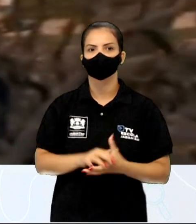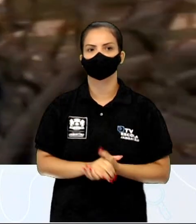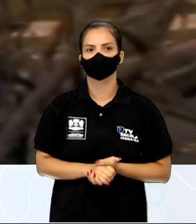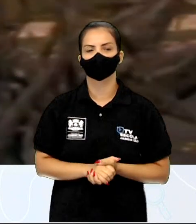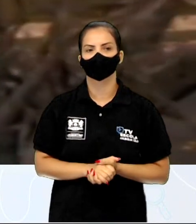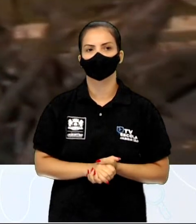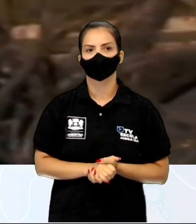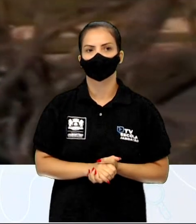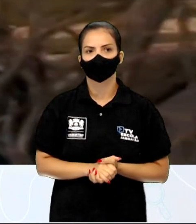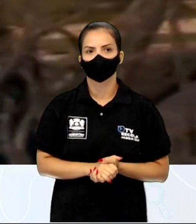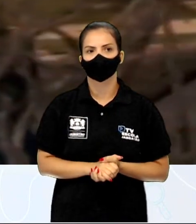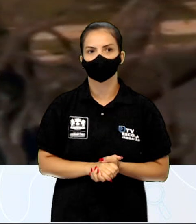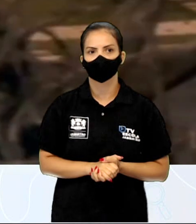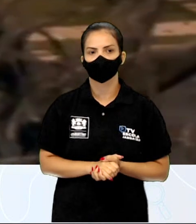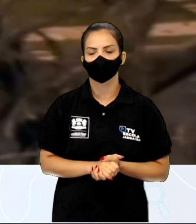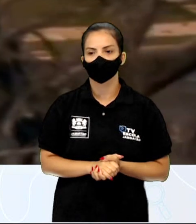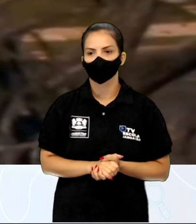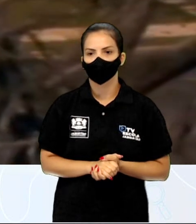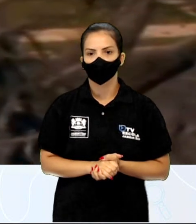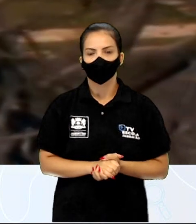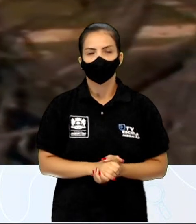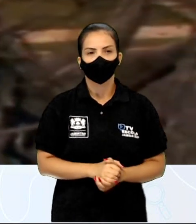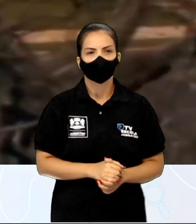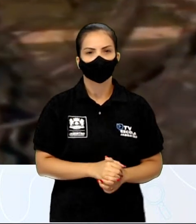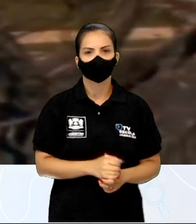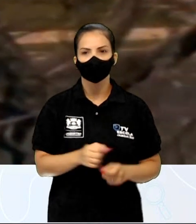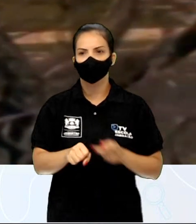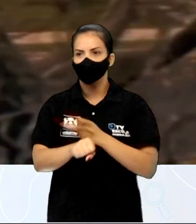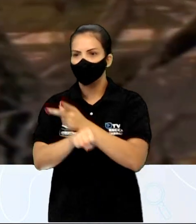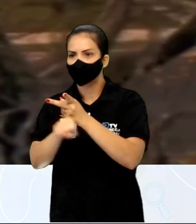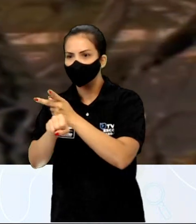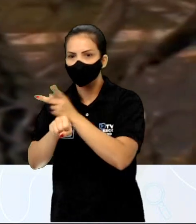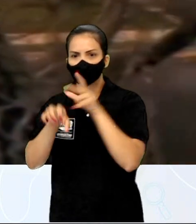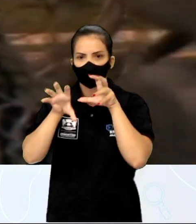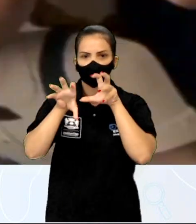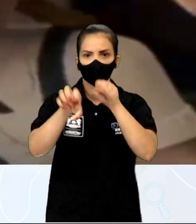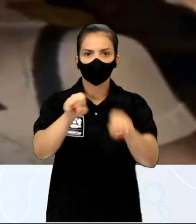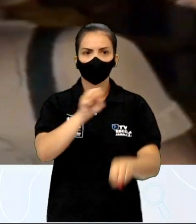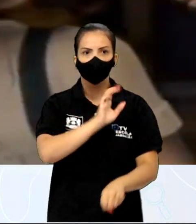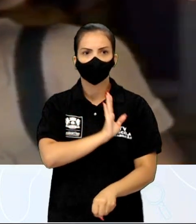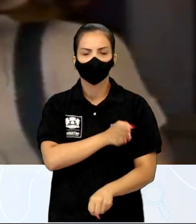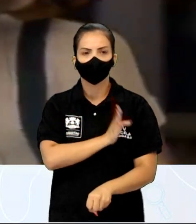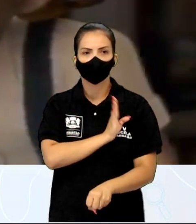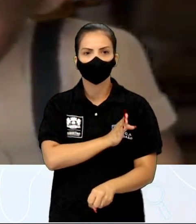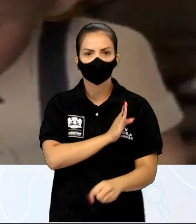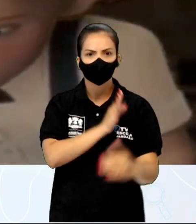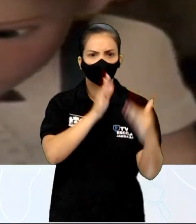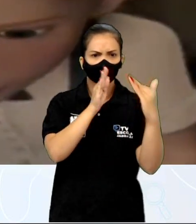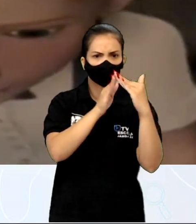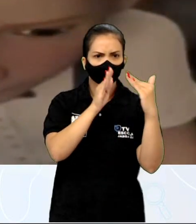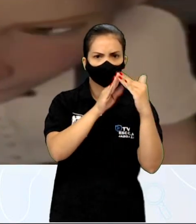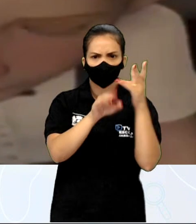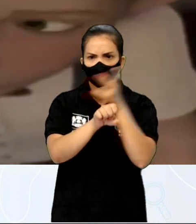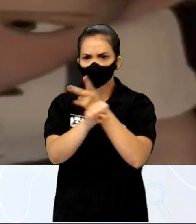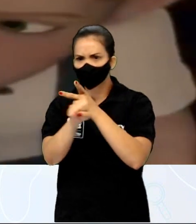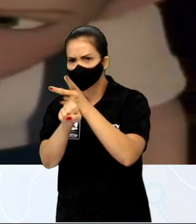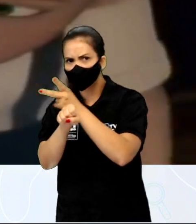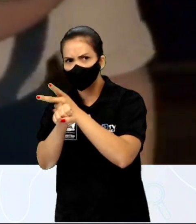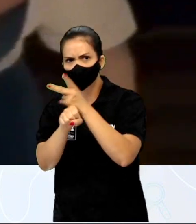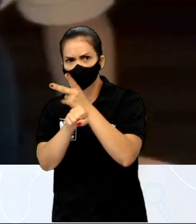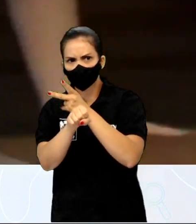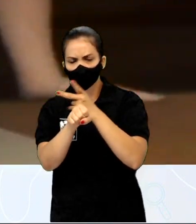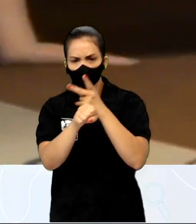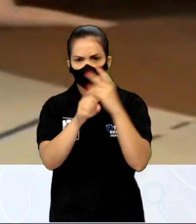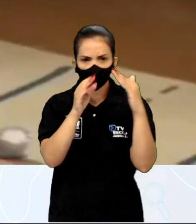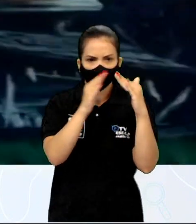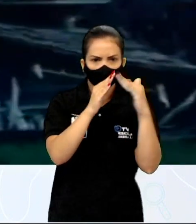A gente tem que atacar o coração. Tá, mas onde vamos achar um coração dentro de uma casa? Vamos ter que entrar. Sem que a casa engula